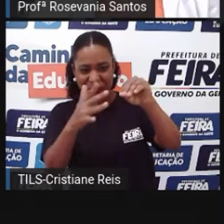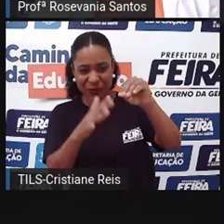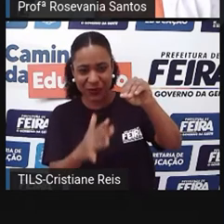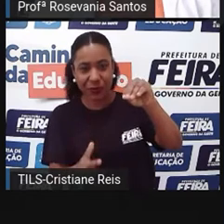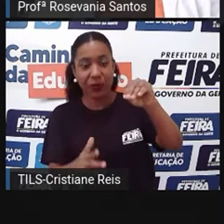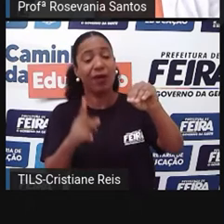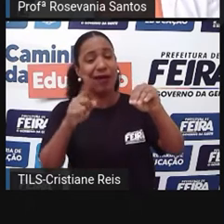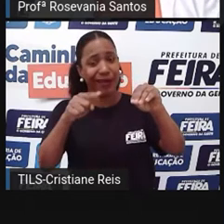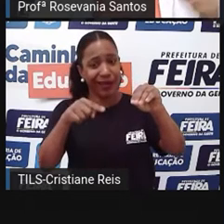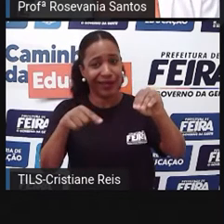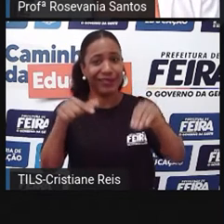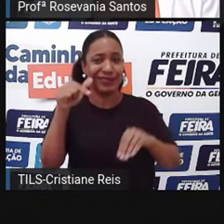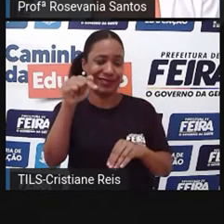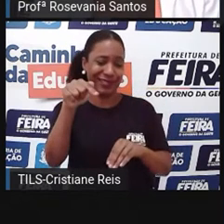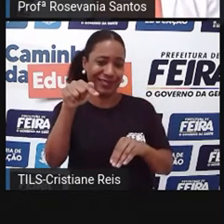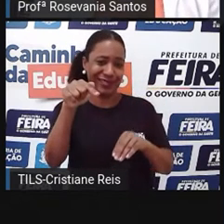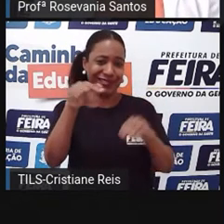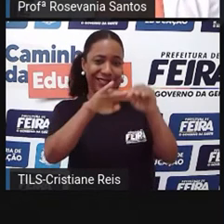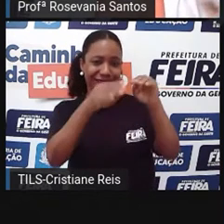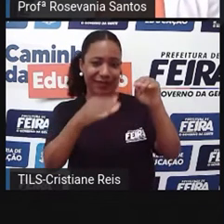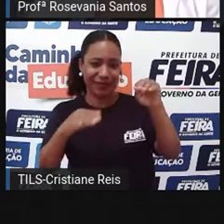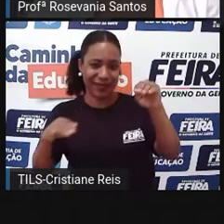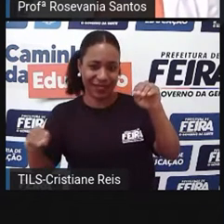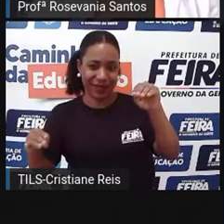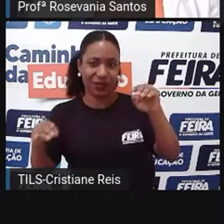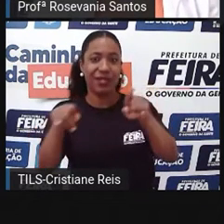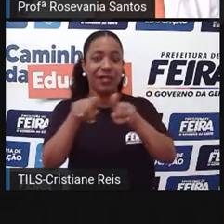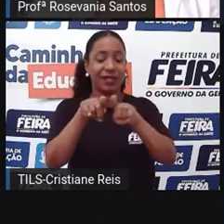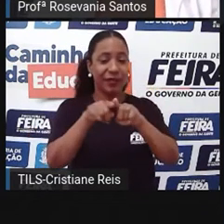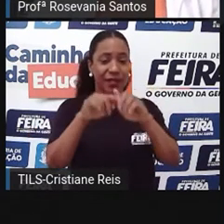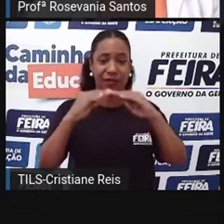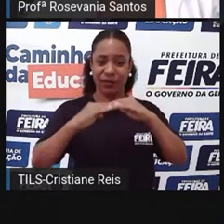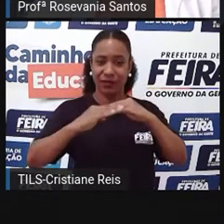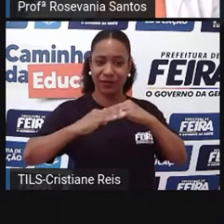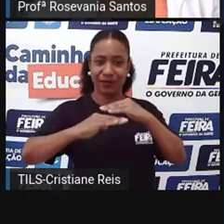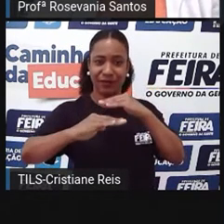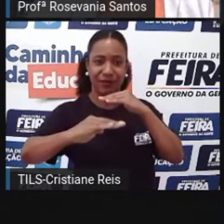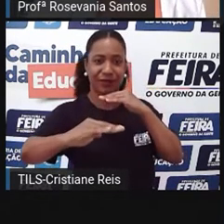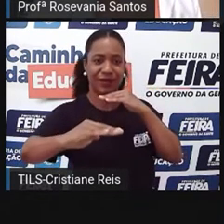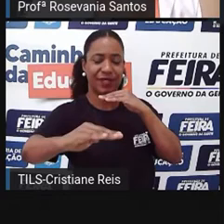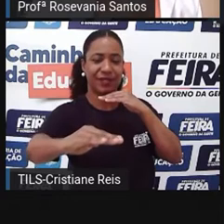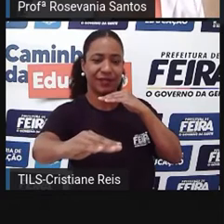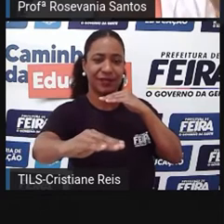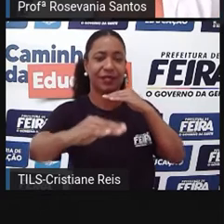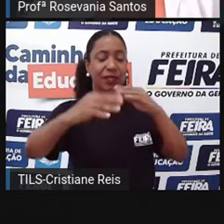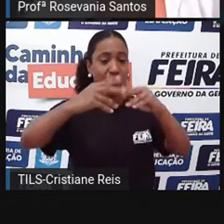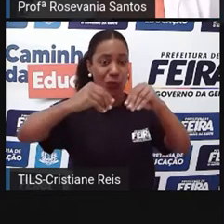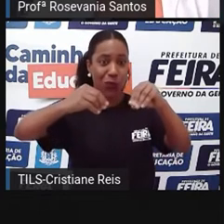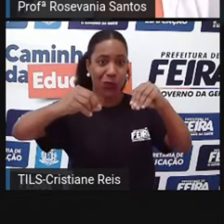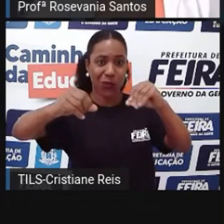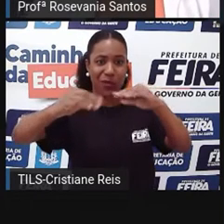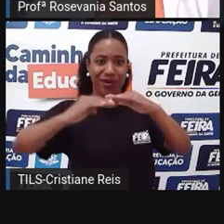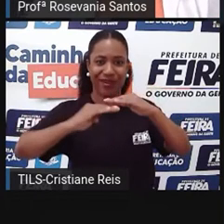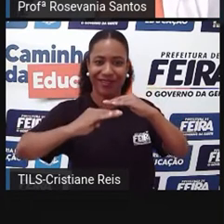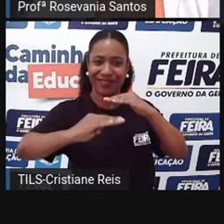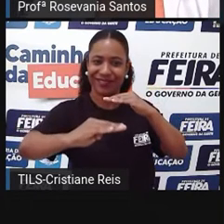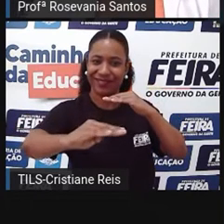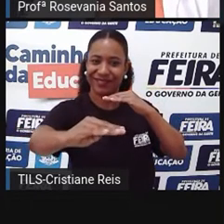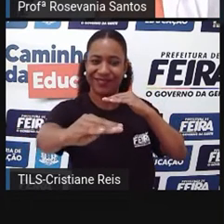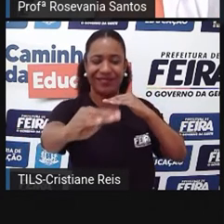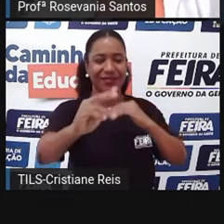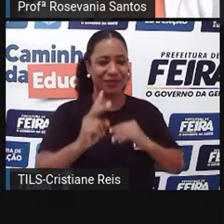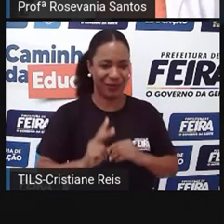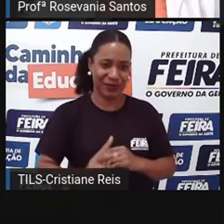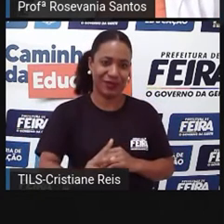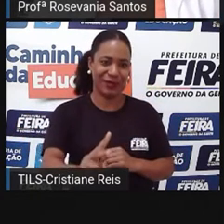planícies como área de, né, deposição, de sedimentação desses fenômenos. Então, percebam que